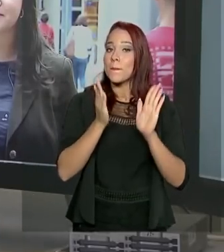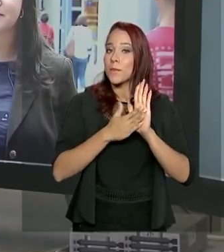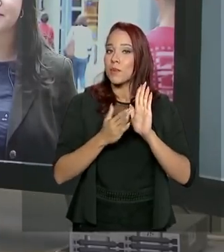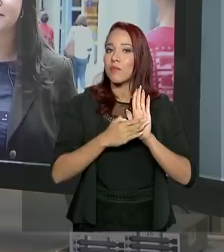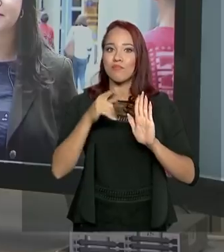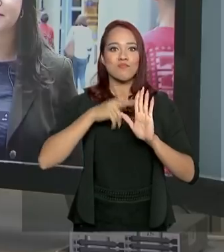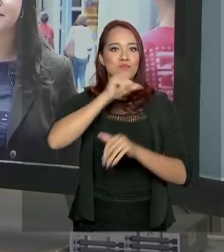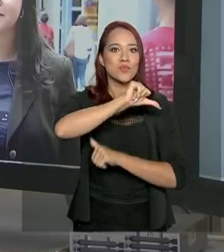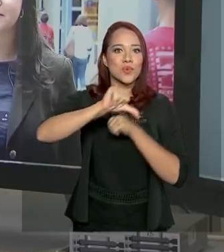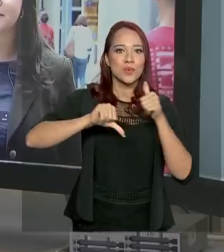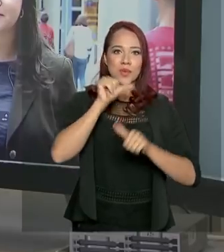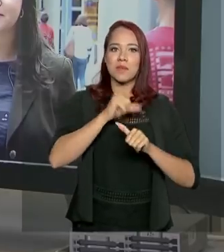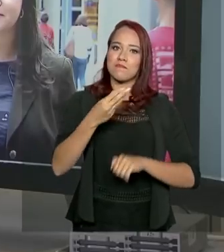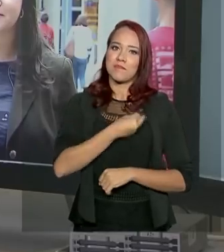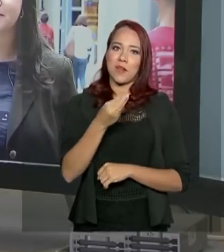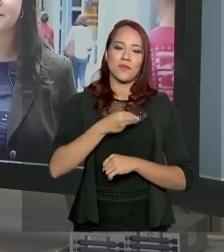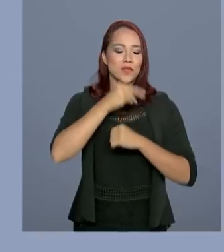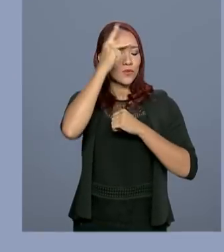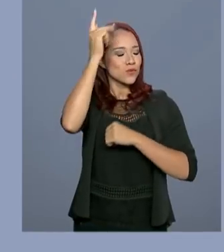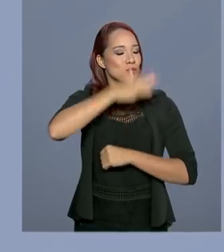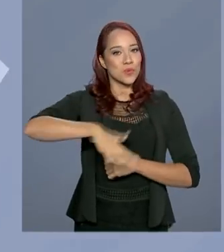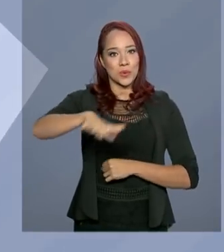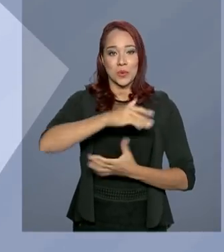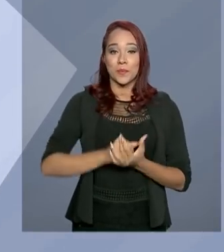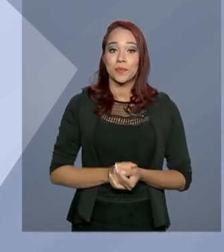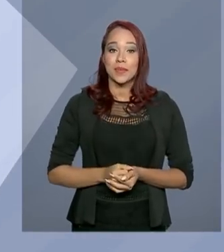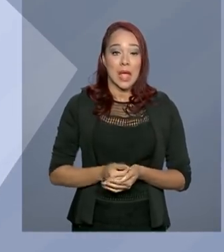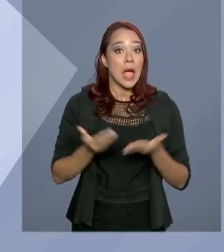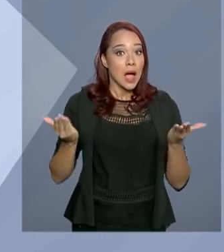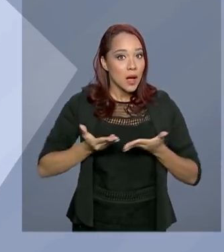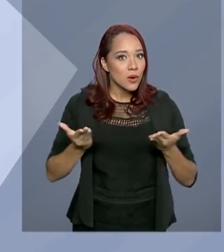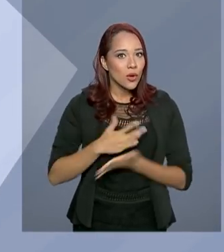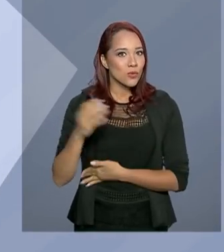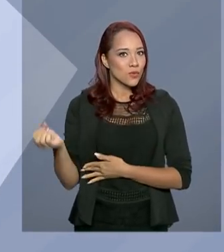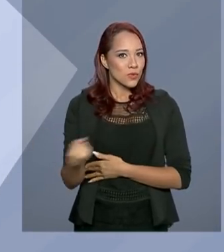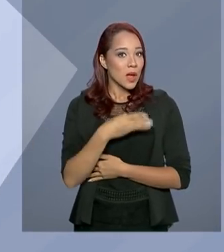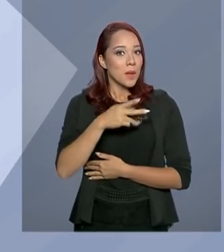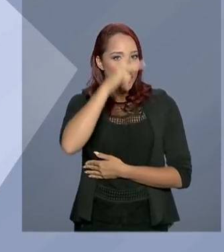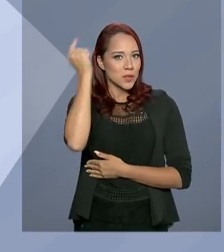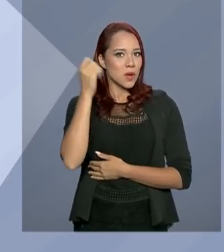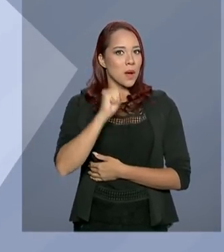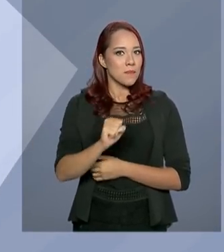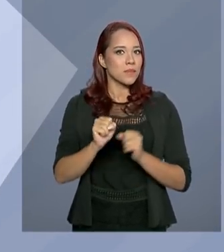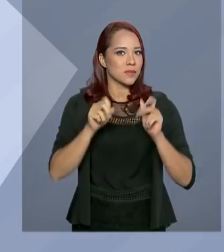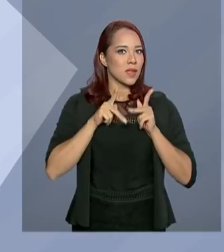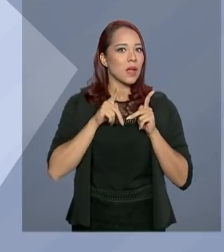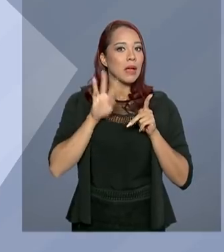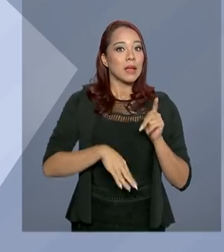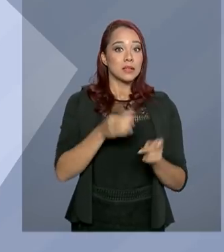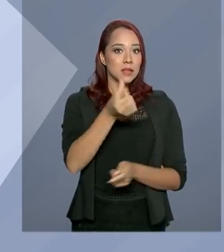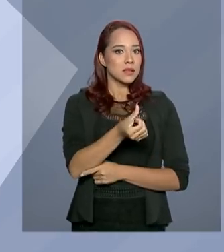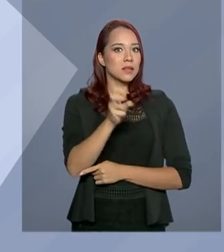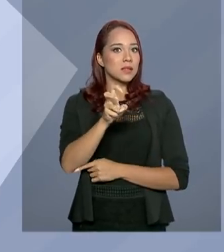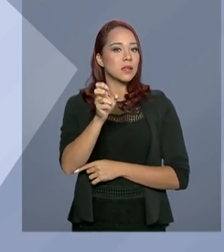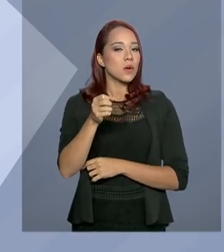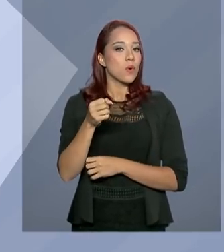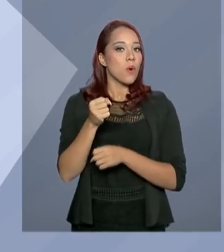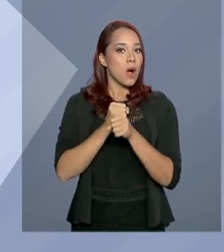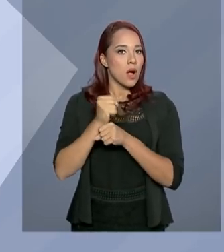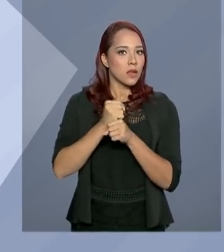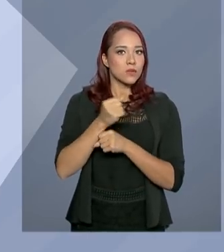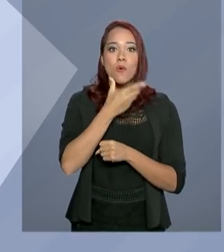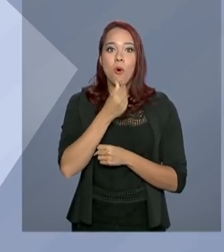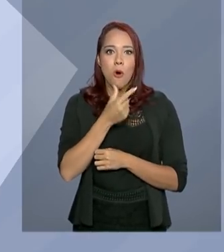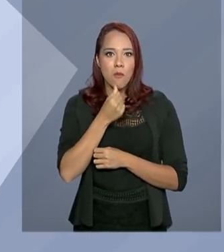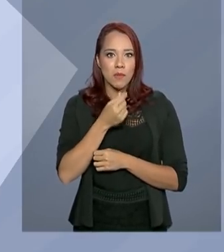que trouxe mudanças para a vida de todos. Agora, a novidade para a aposentadoria ficou em 65 anos para homens,